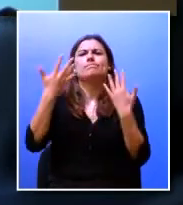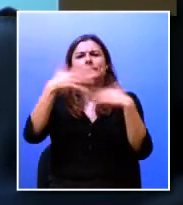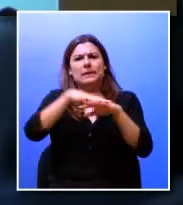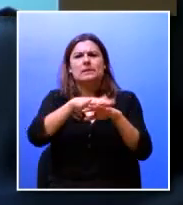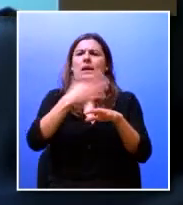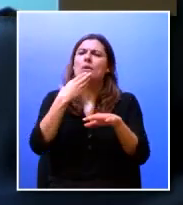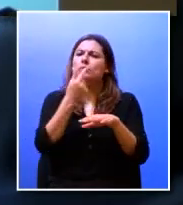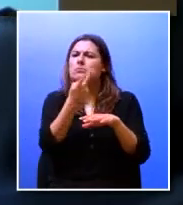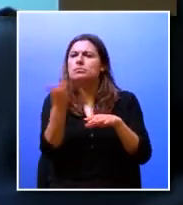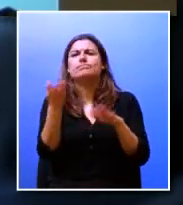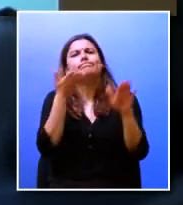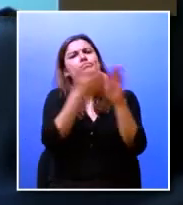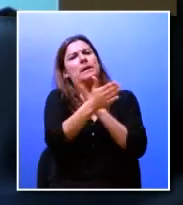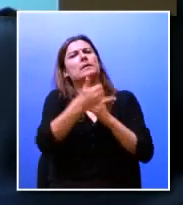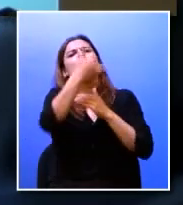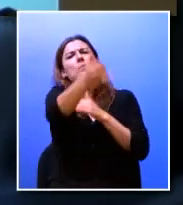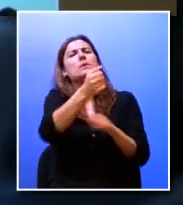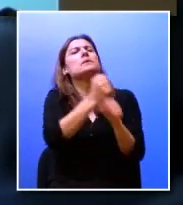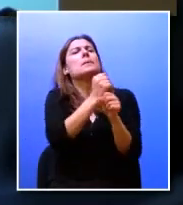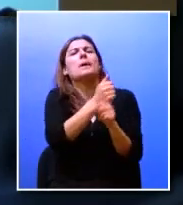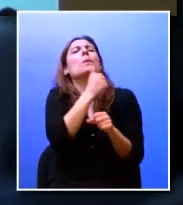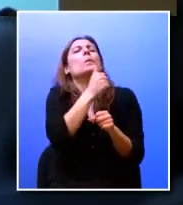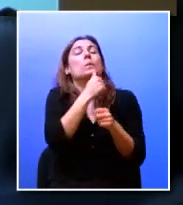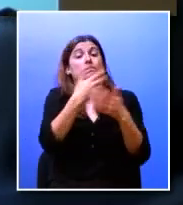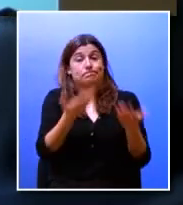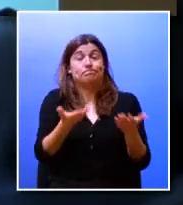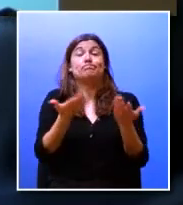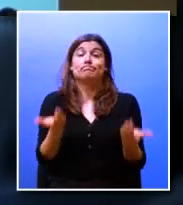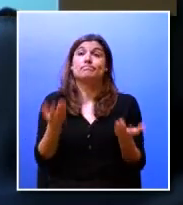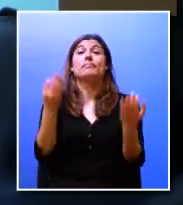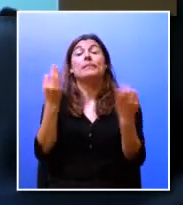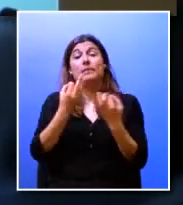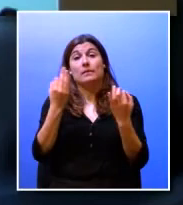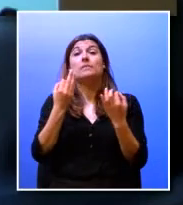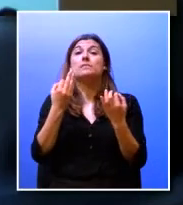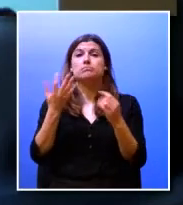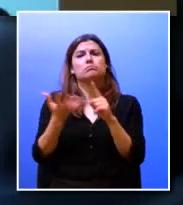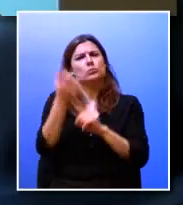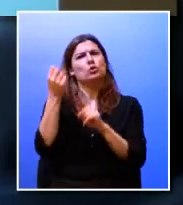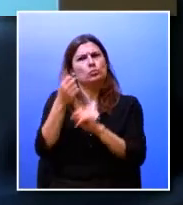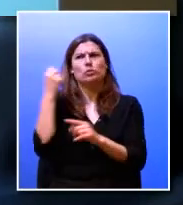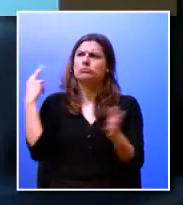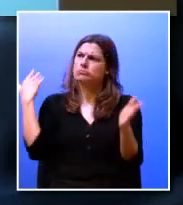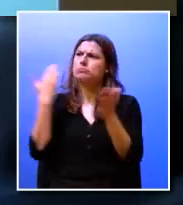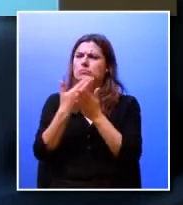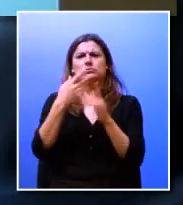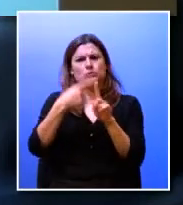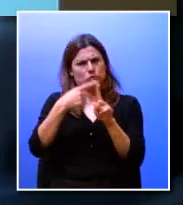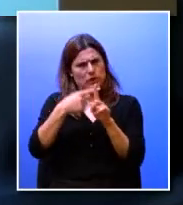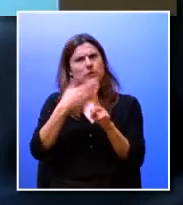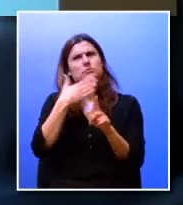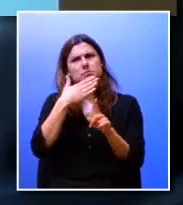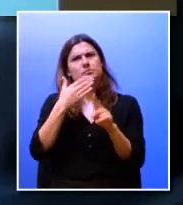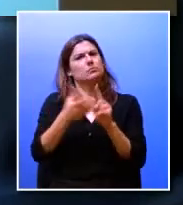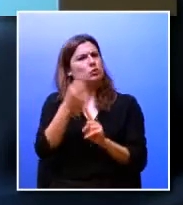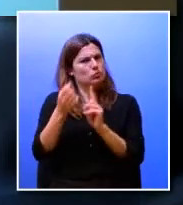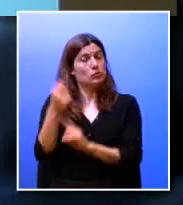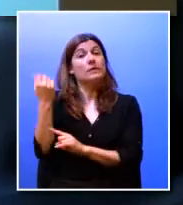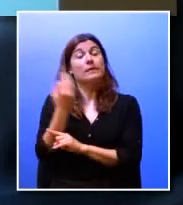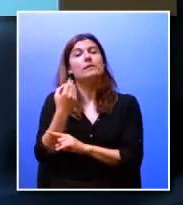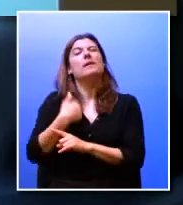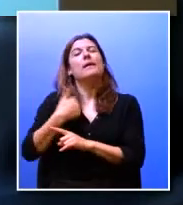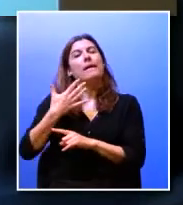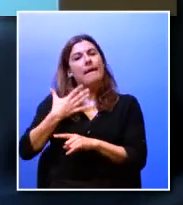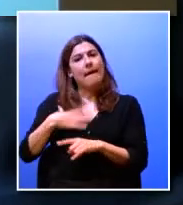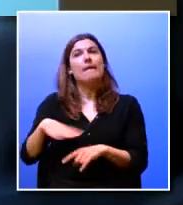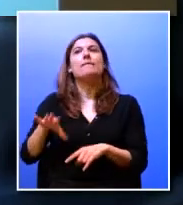nossos alunos no mercado de trabalho e de facto conseguimos o fazer e temos o vindo a fazer com algum sucesso e gostaria que